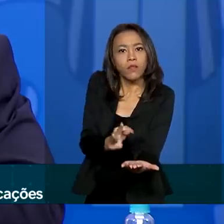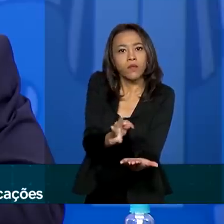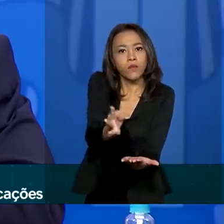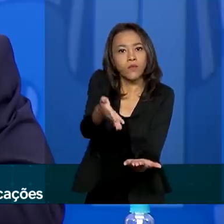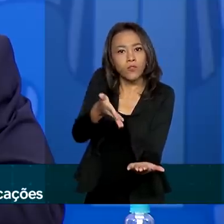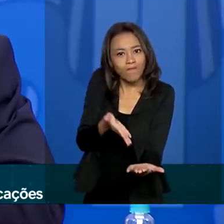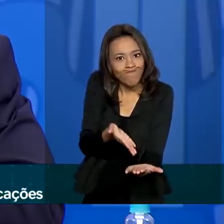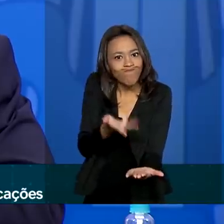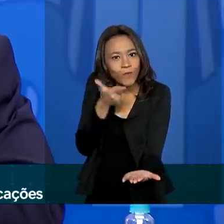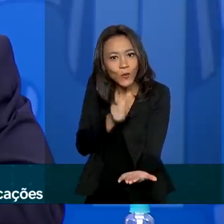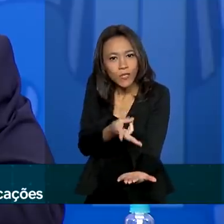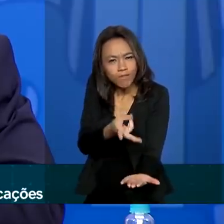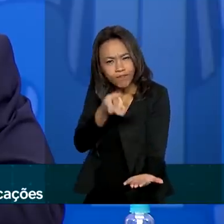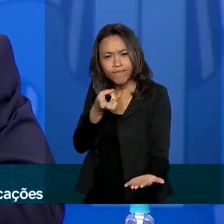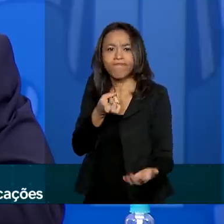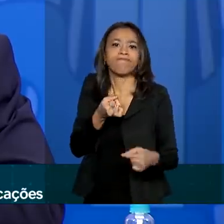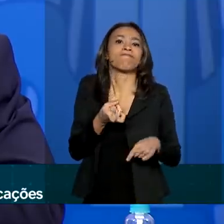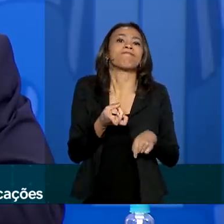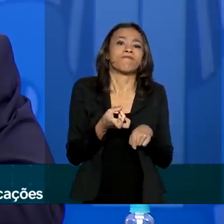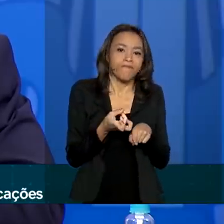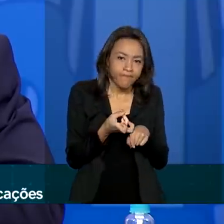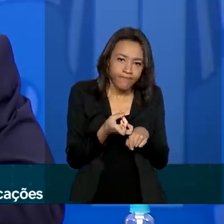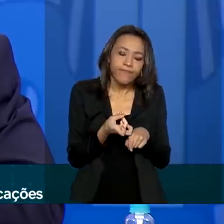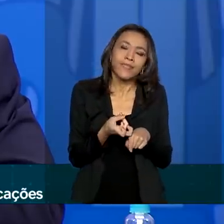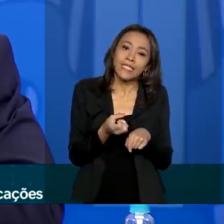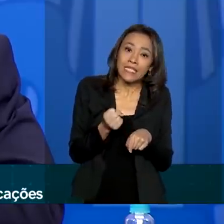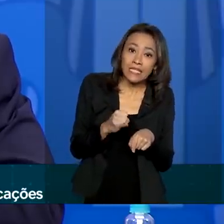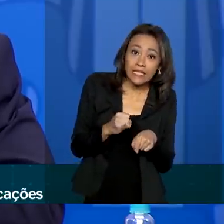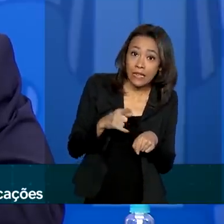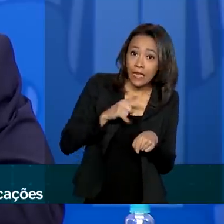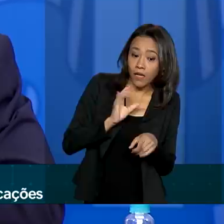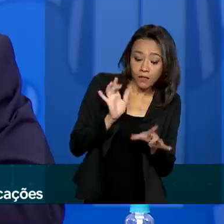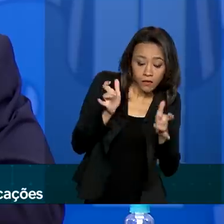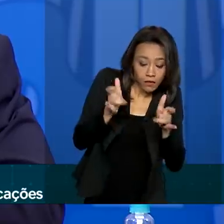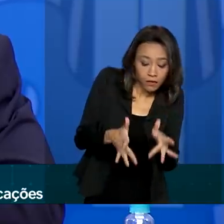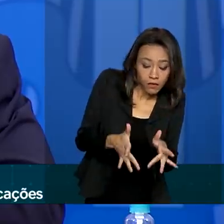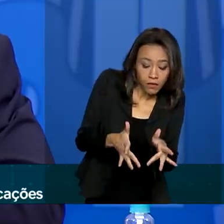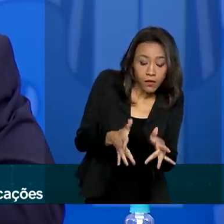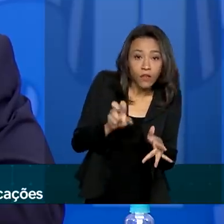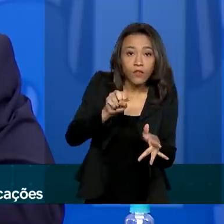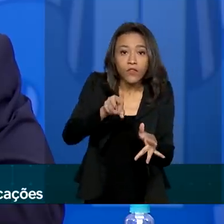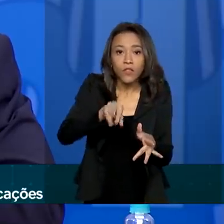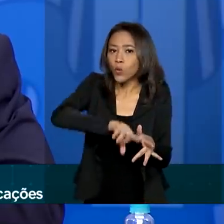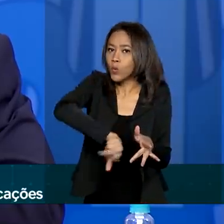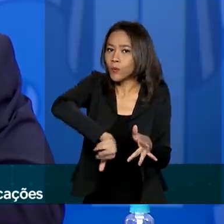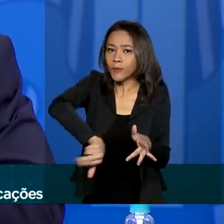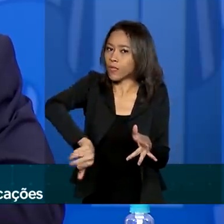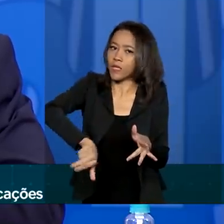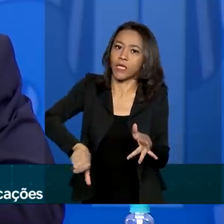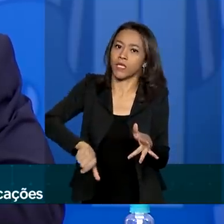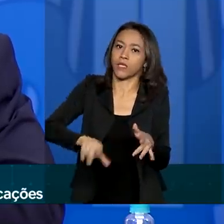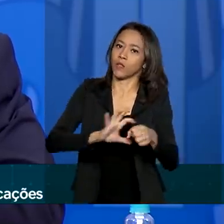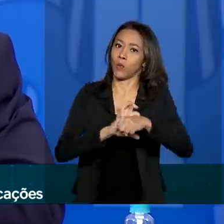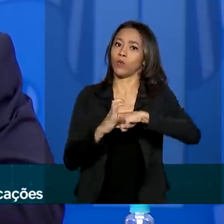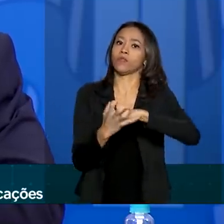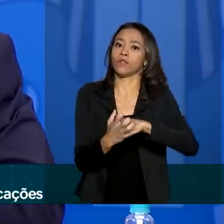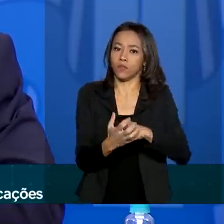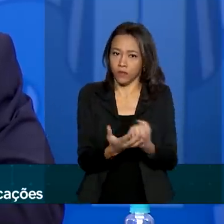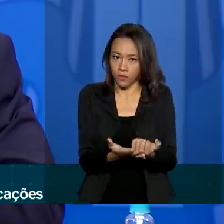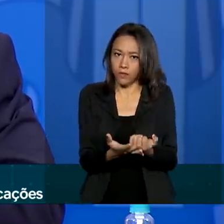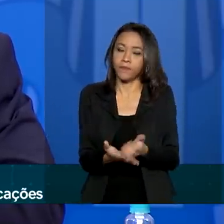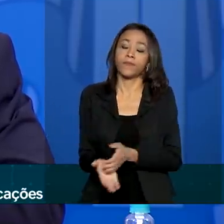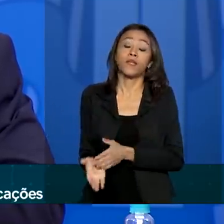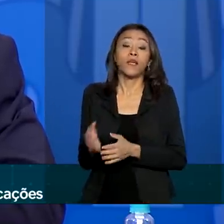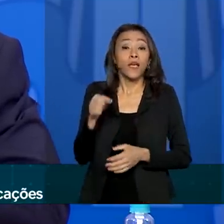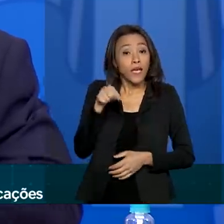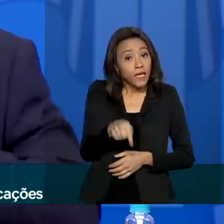para isso, ela consegue detectar a presença ou não da virose, ou seja, a presença ou não do COVID. Além